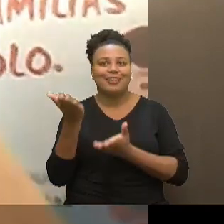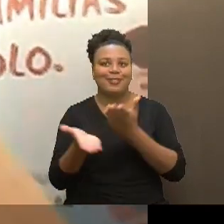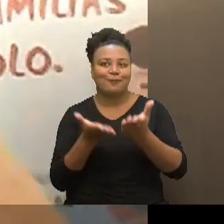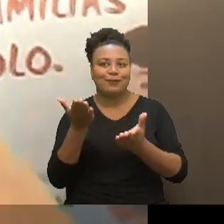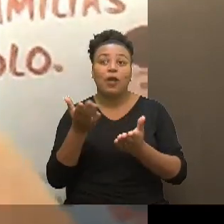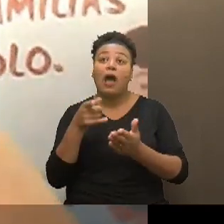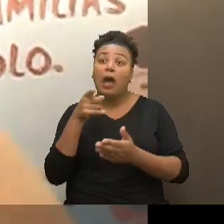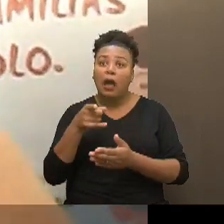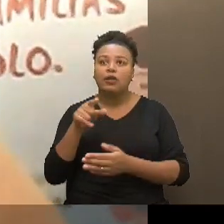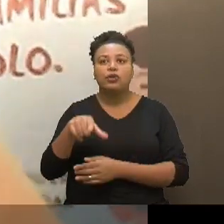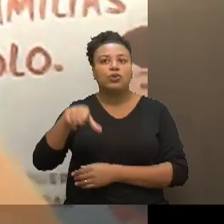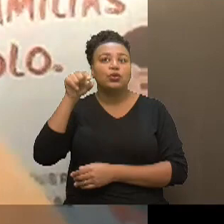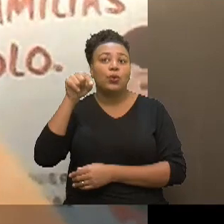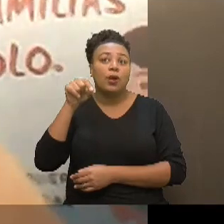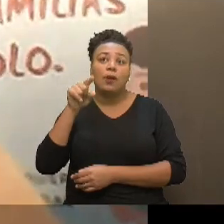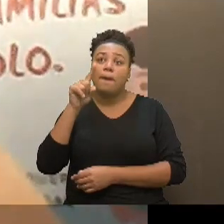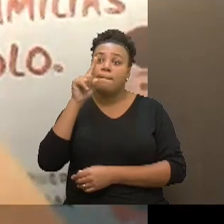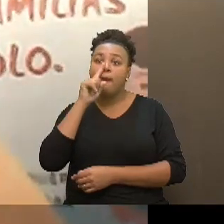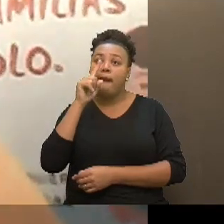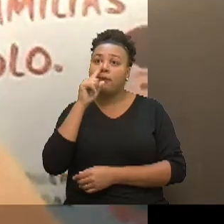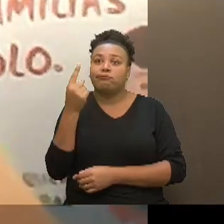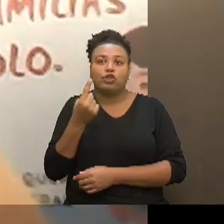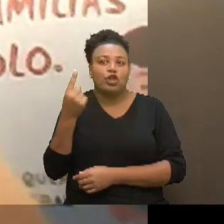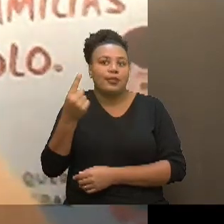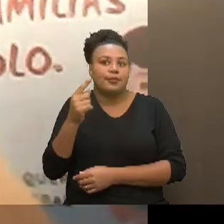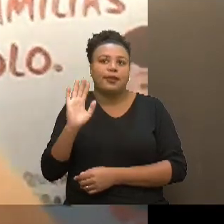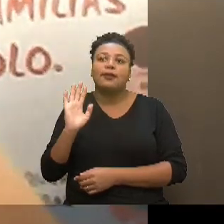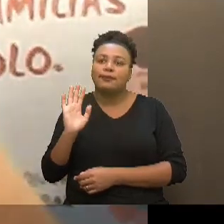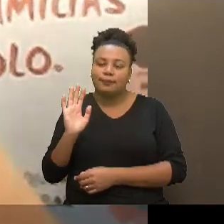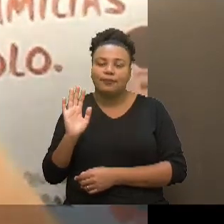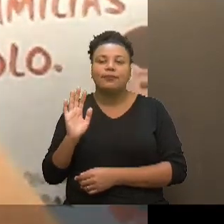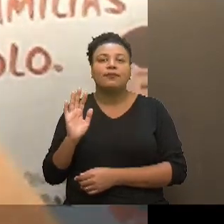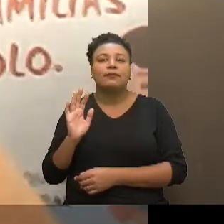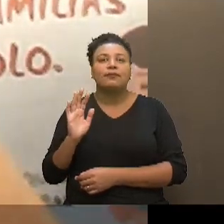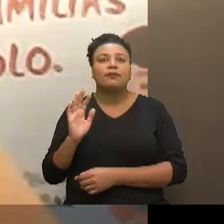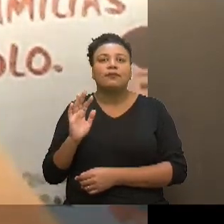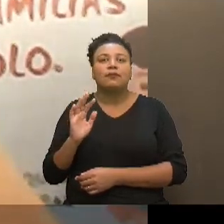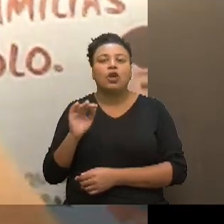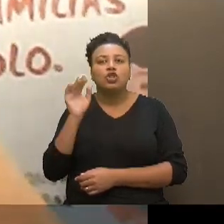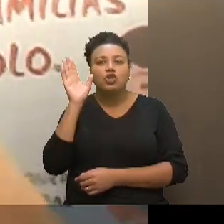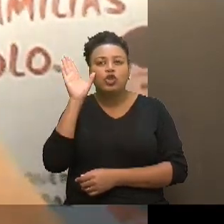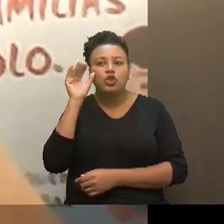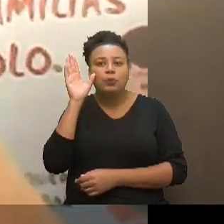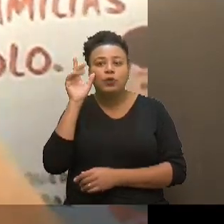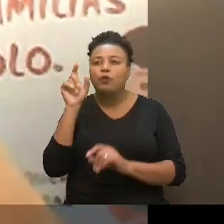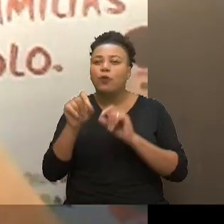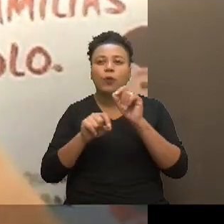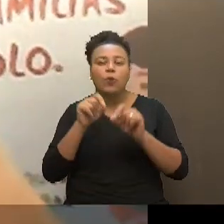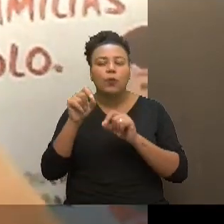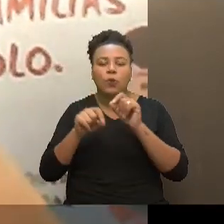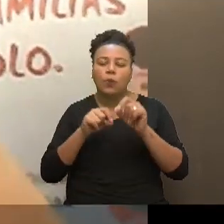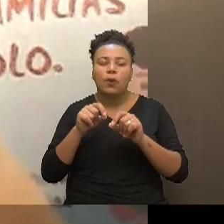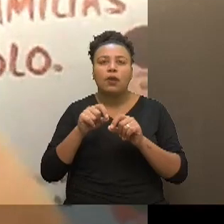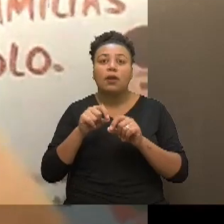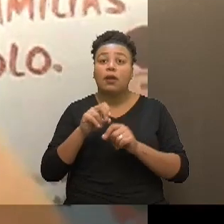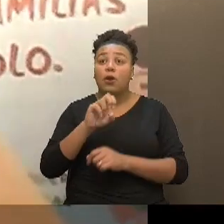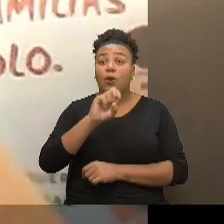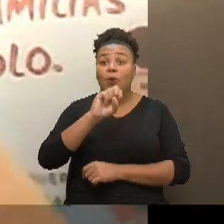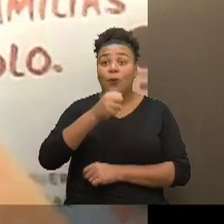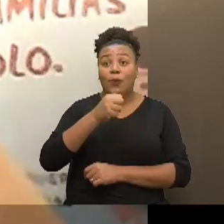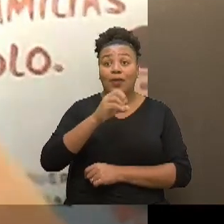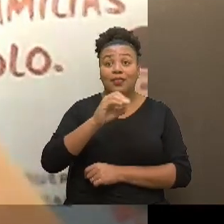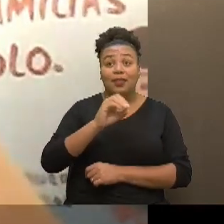a gente foi aí que a gente optou por atender só as mães solos né e aí a gente observou que pelo menos 80